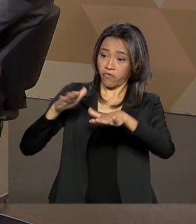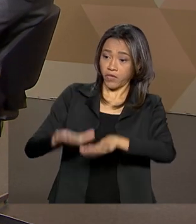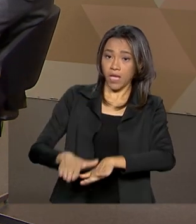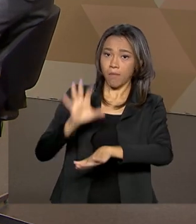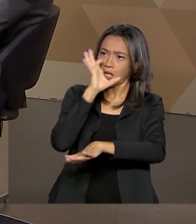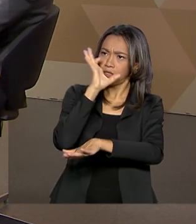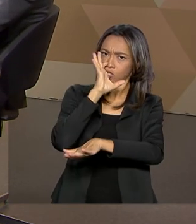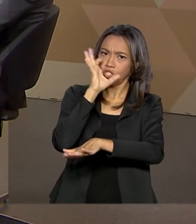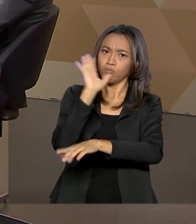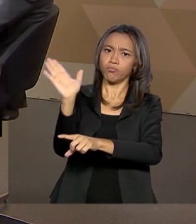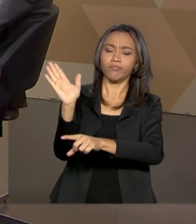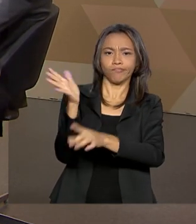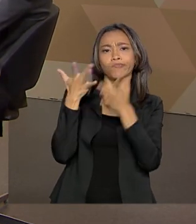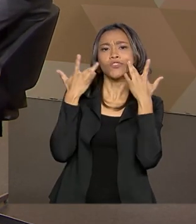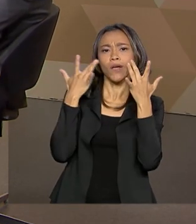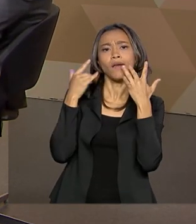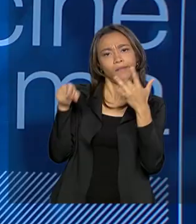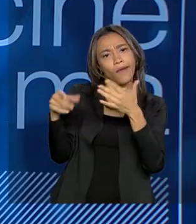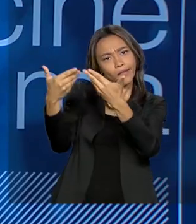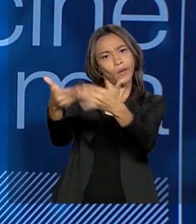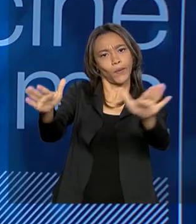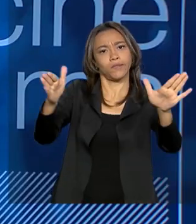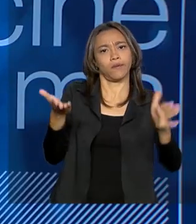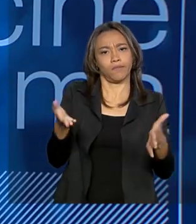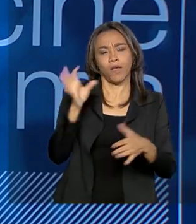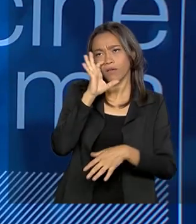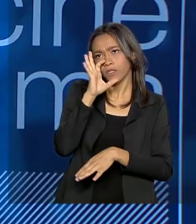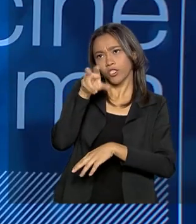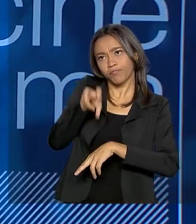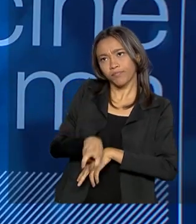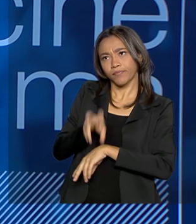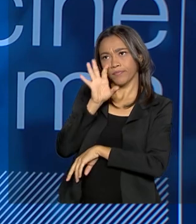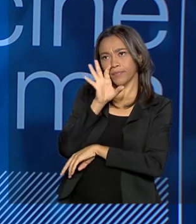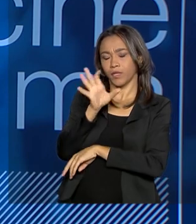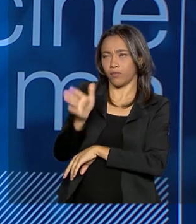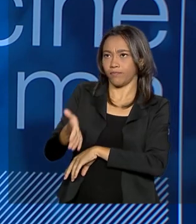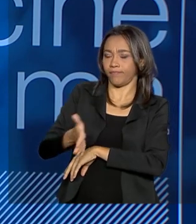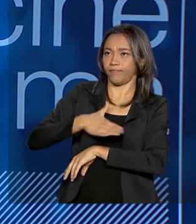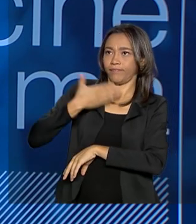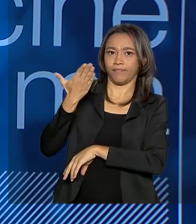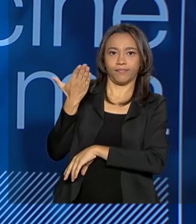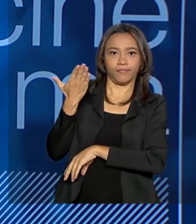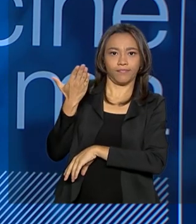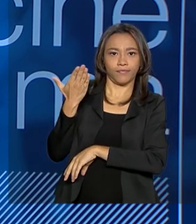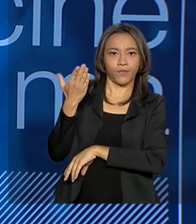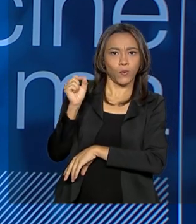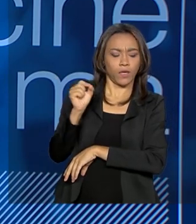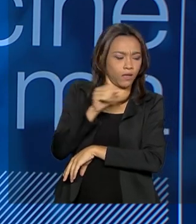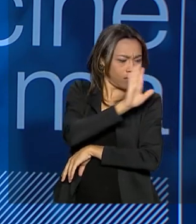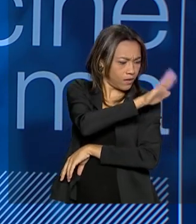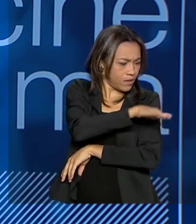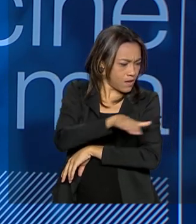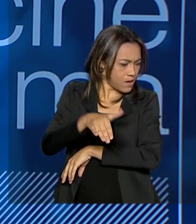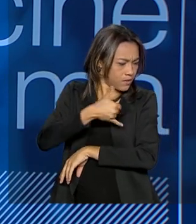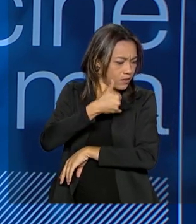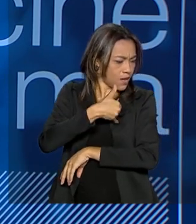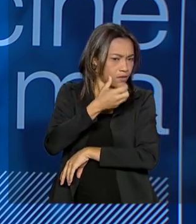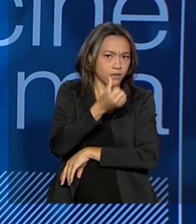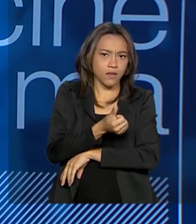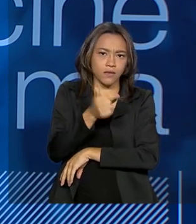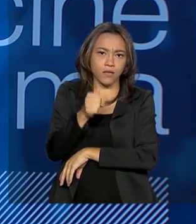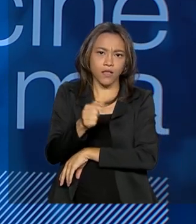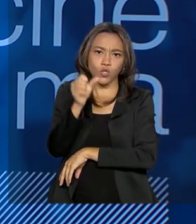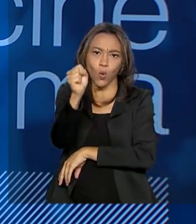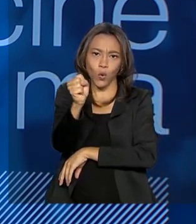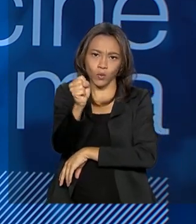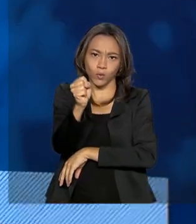de teatro que fazia parte da inauguração. E qual não foi minha surpresa quando, num teatro repleto de crianças de 6, 7, 8 anos